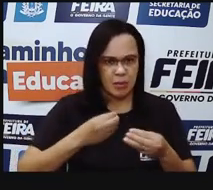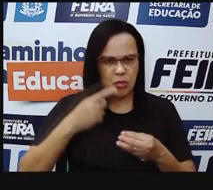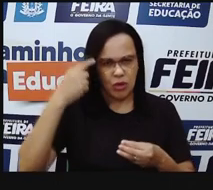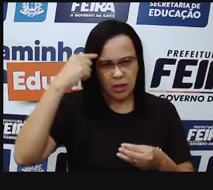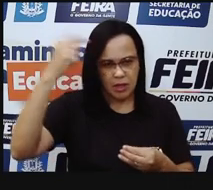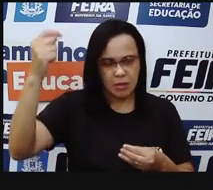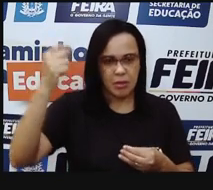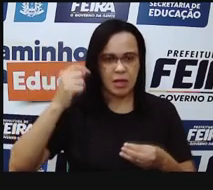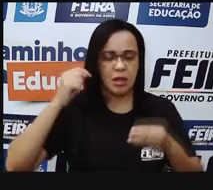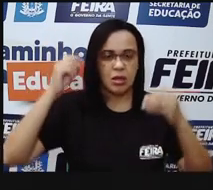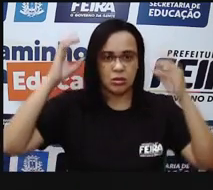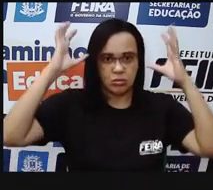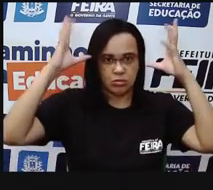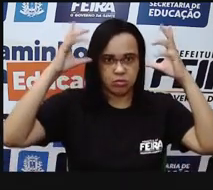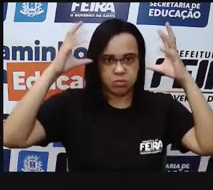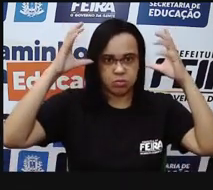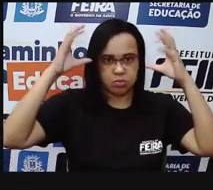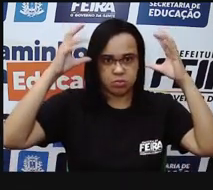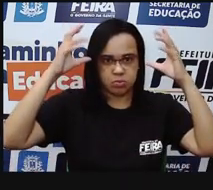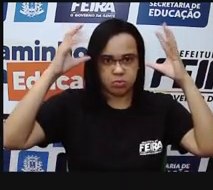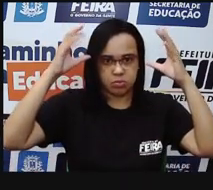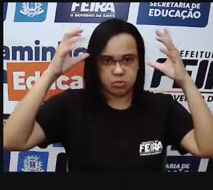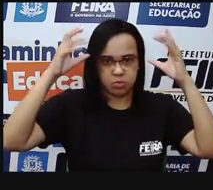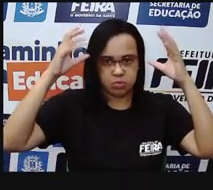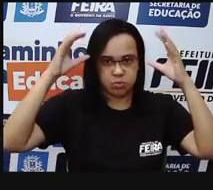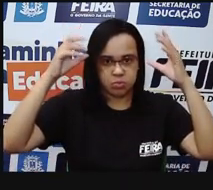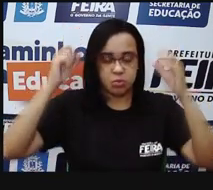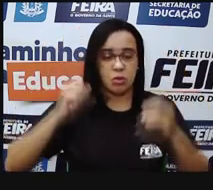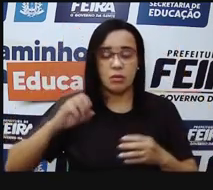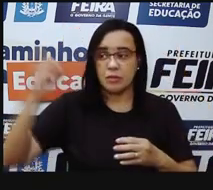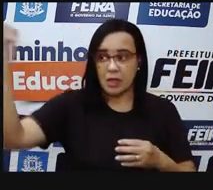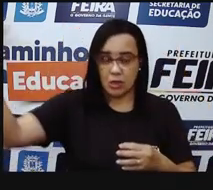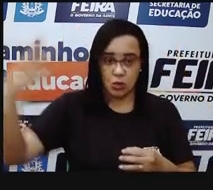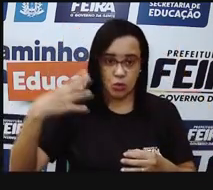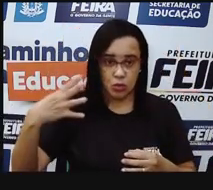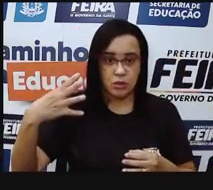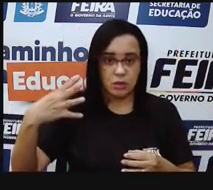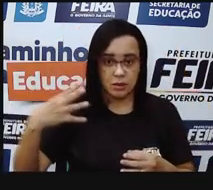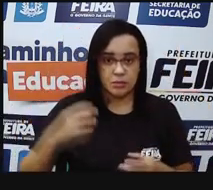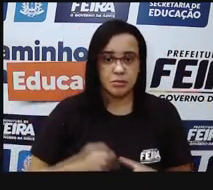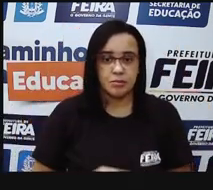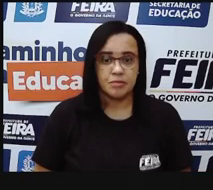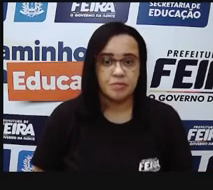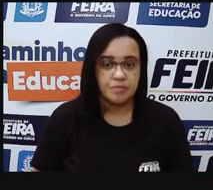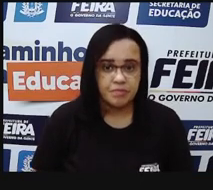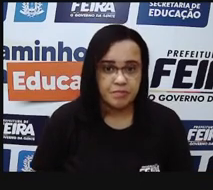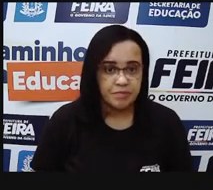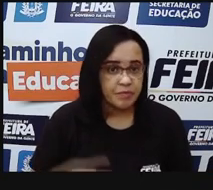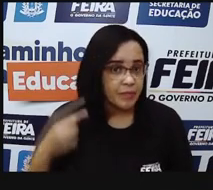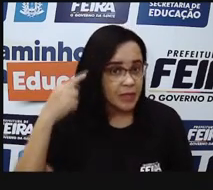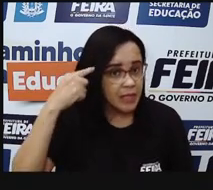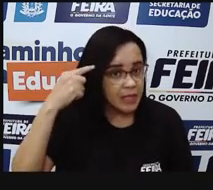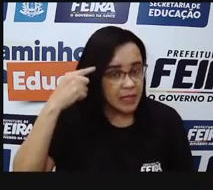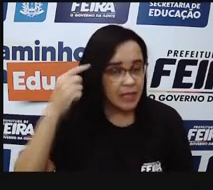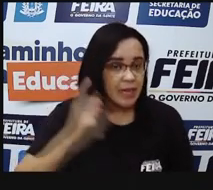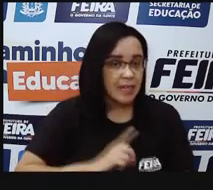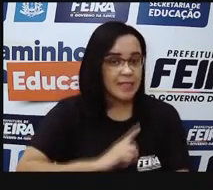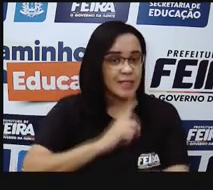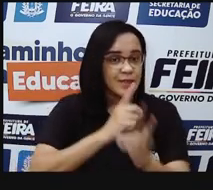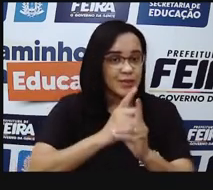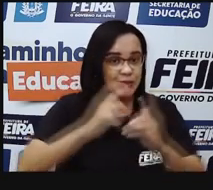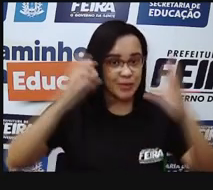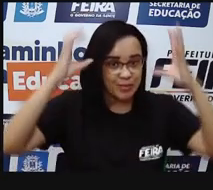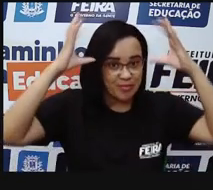mesmo óptico e esses impulsos elétricos vão, então, chegar no nosso cérebro e